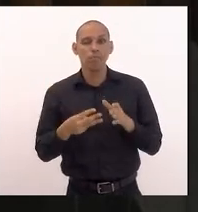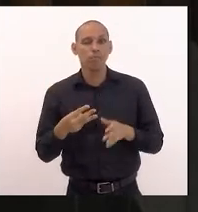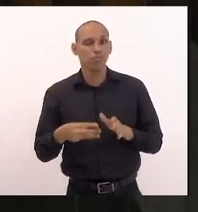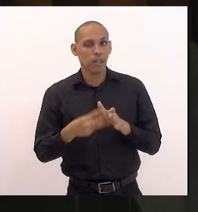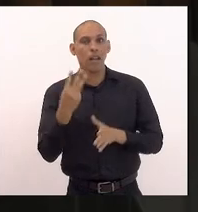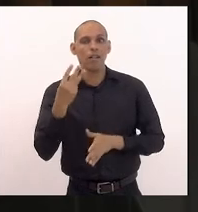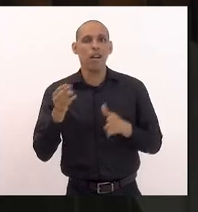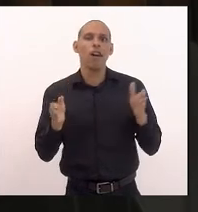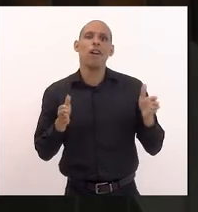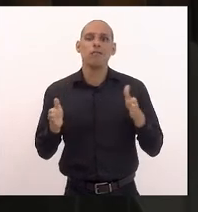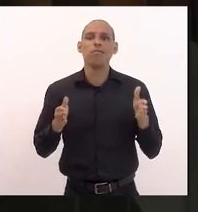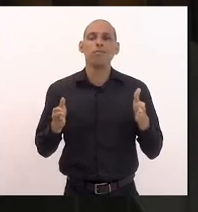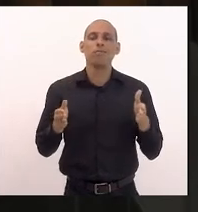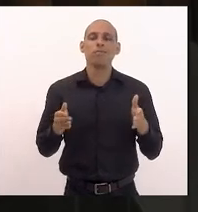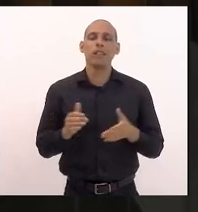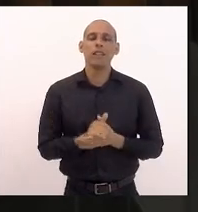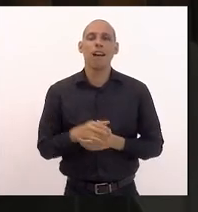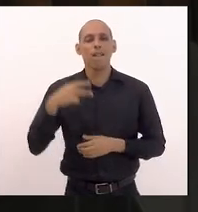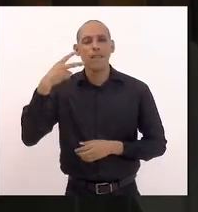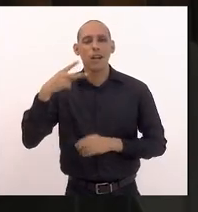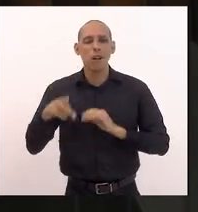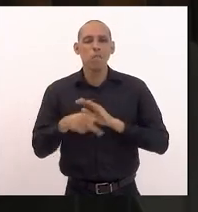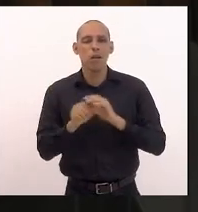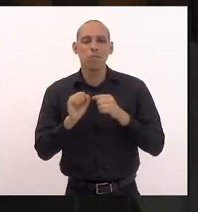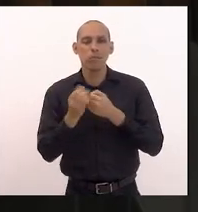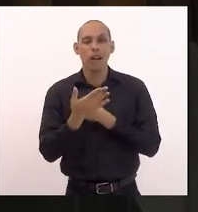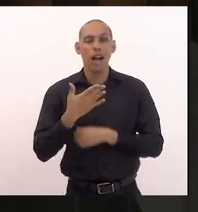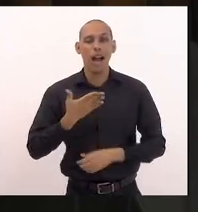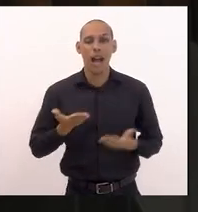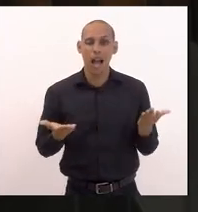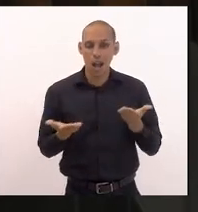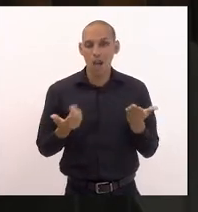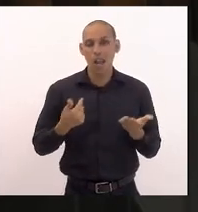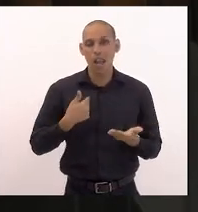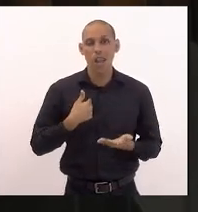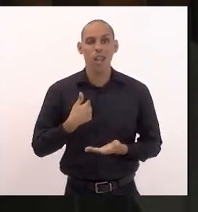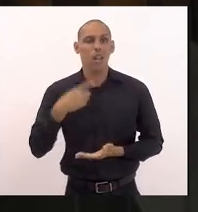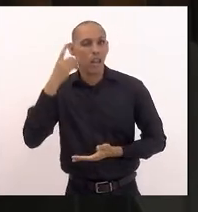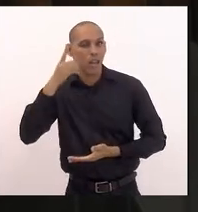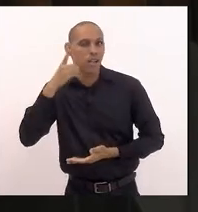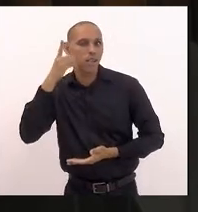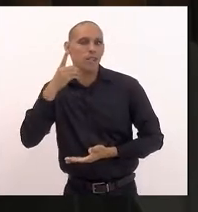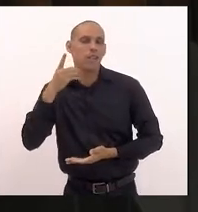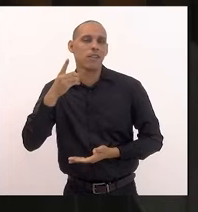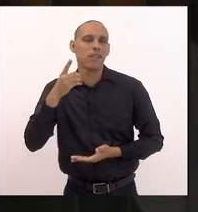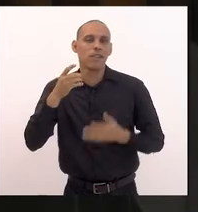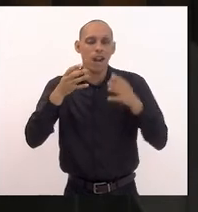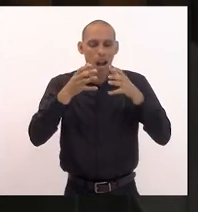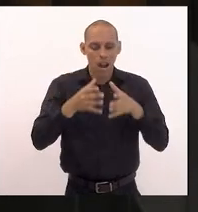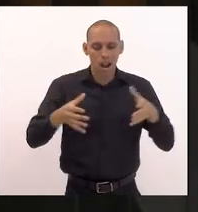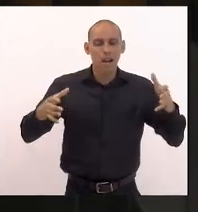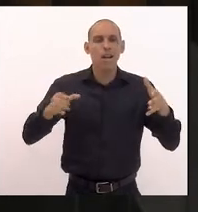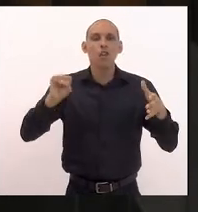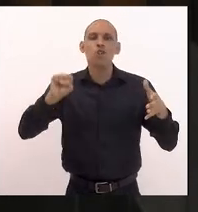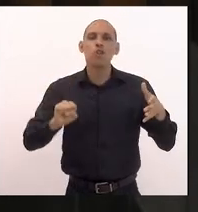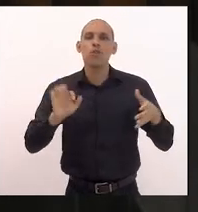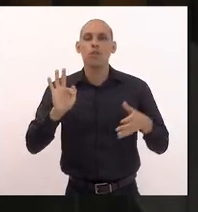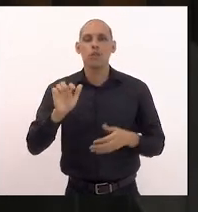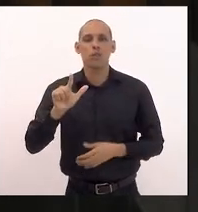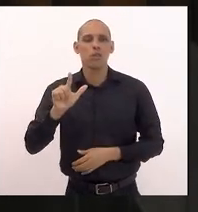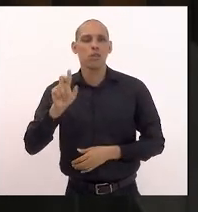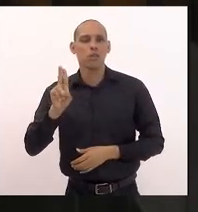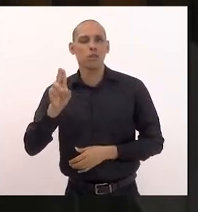era o vereador no seu bairro agora como deputado estendemos ampliamos para o sul-fluminense como